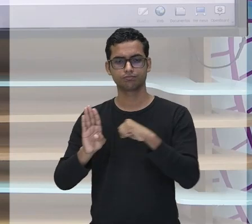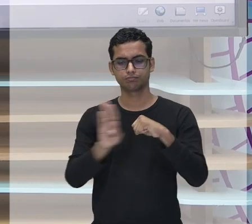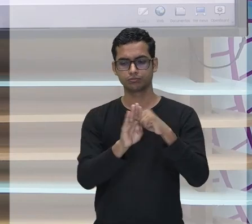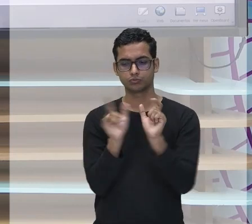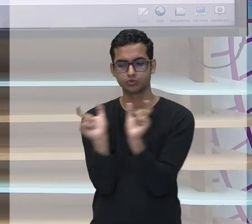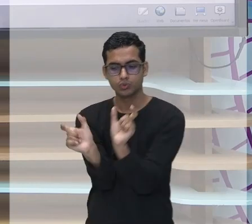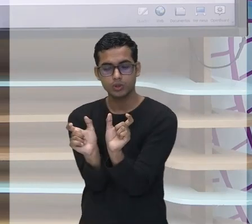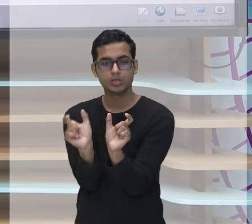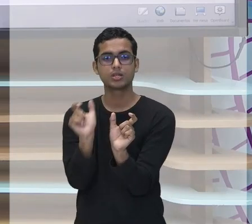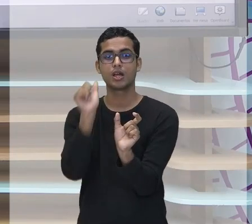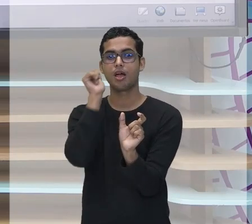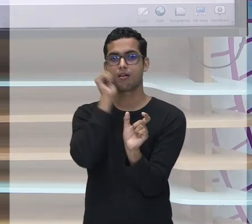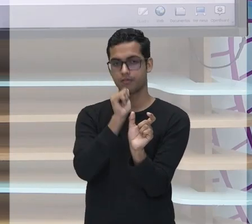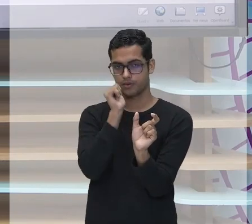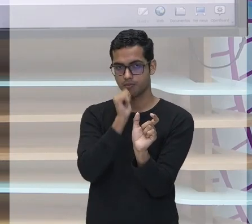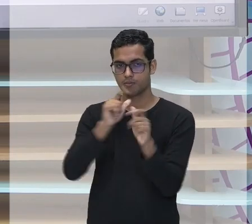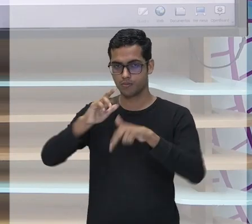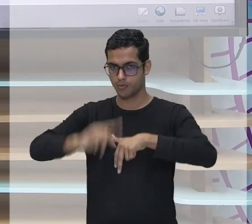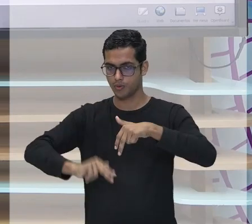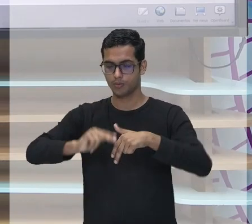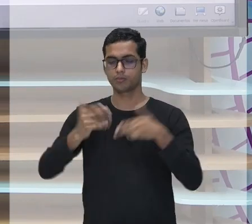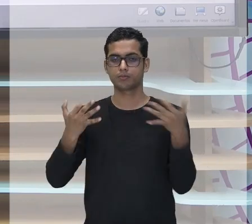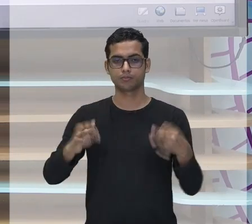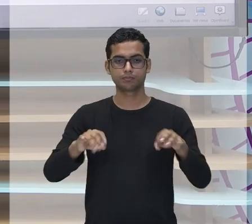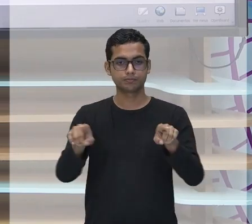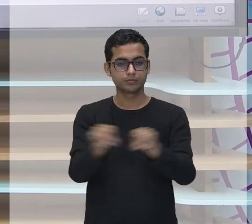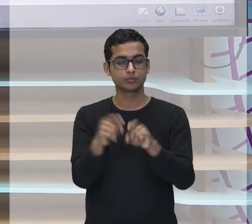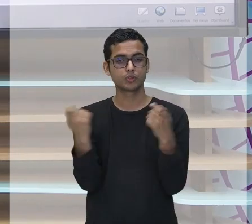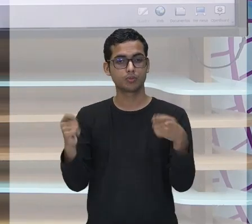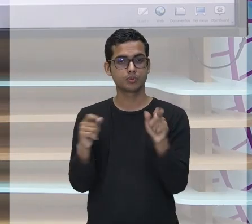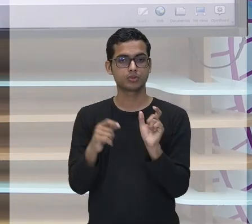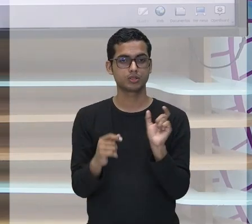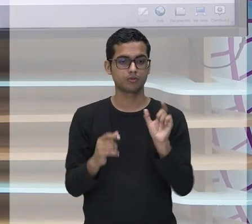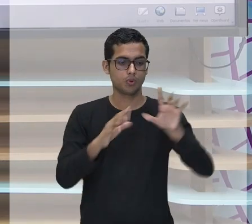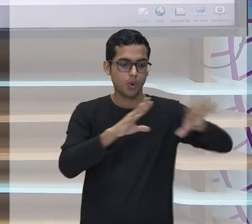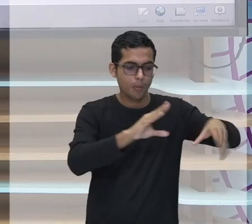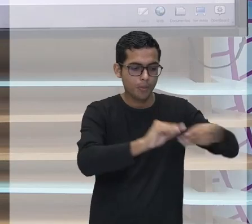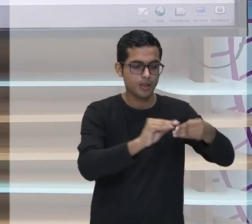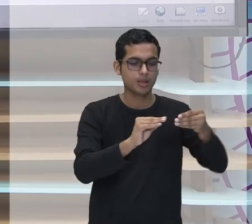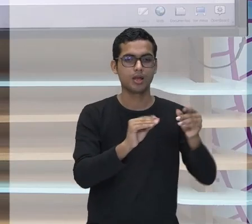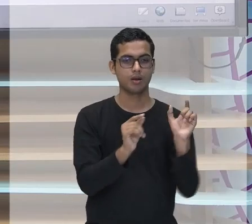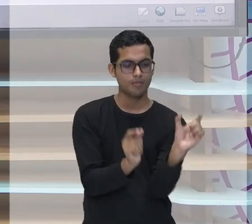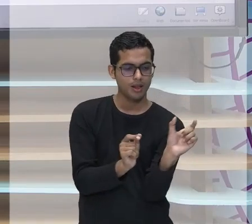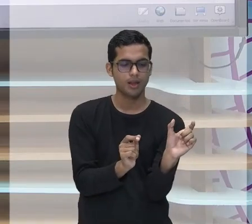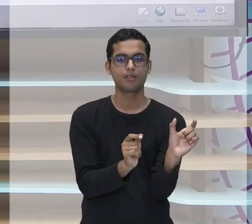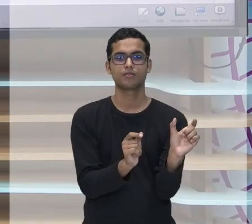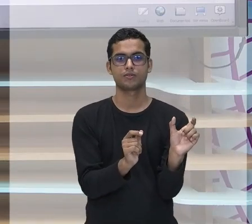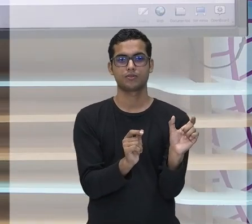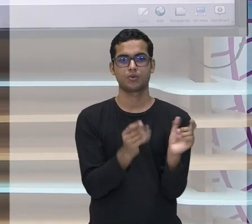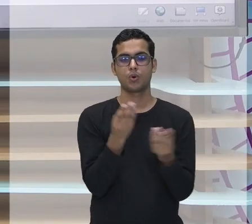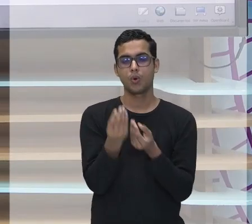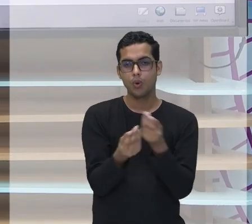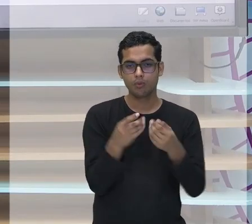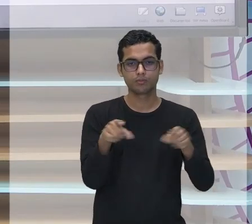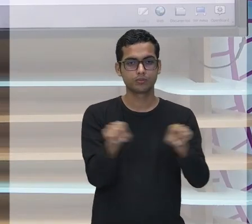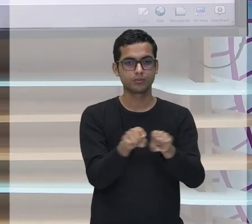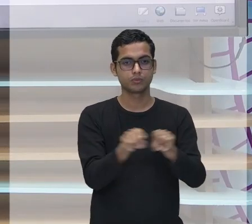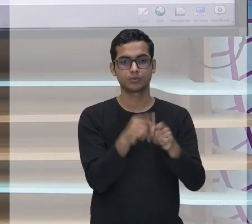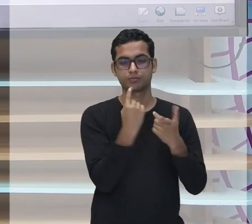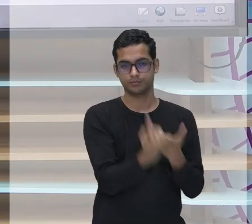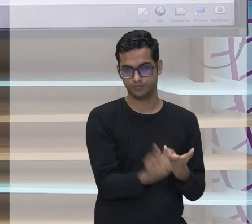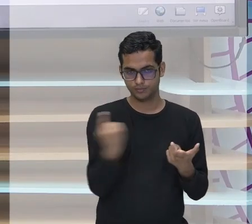posso colocar esse adjetivo no singular ou no plural. Já quando o substantivo estiver no singular e